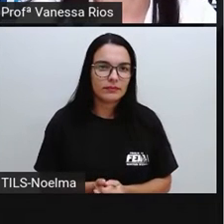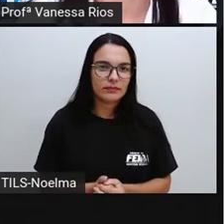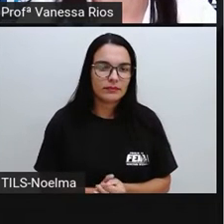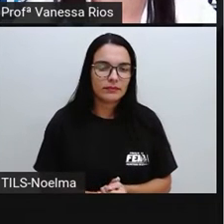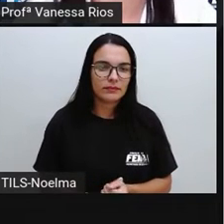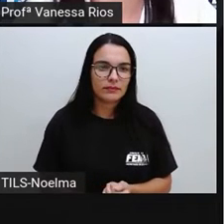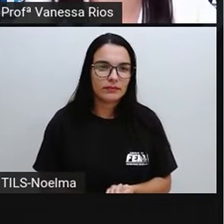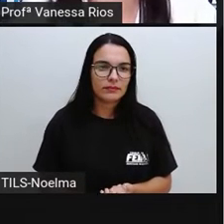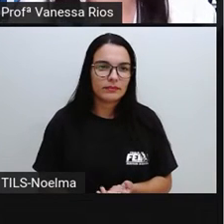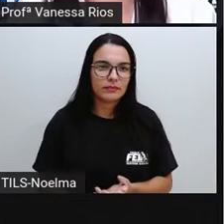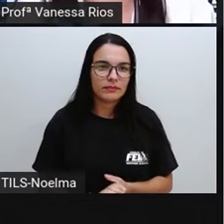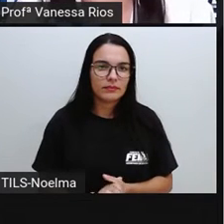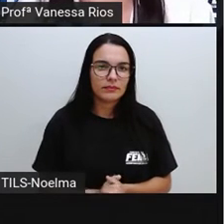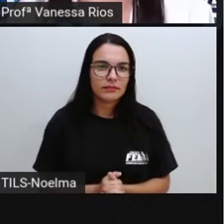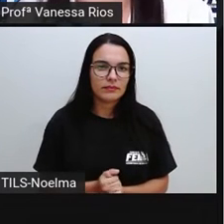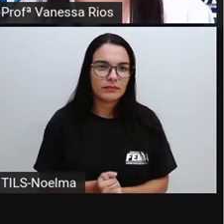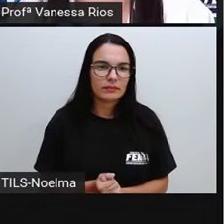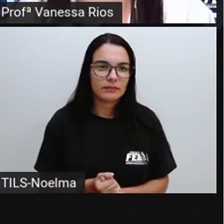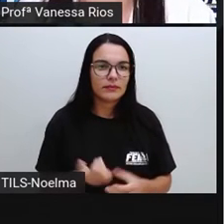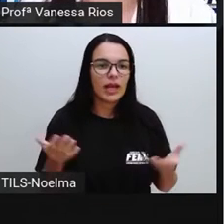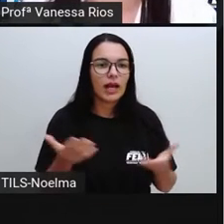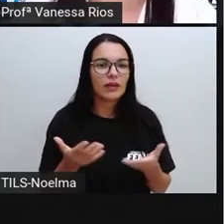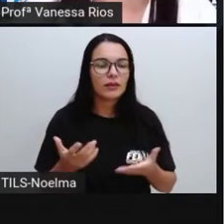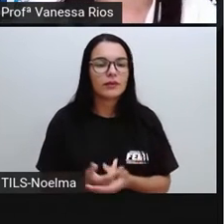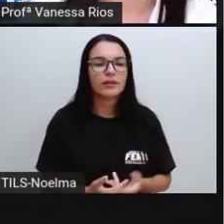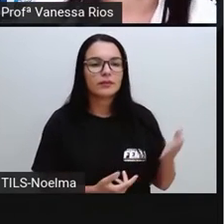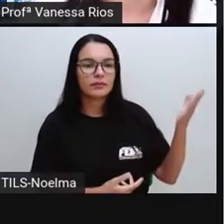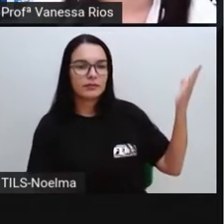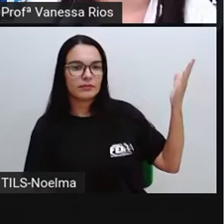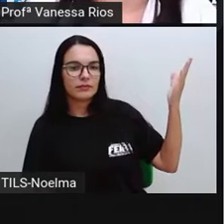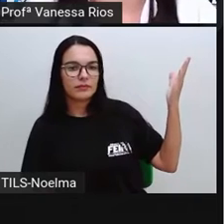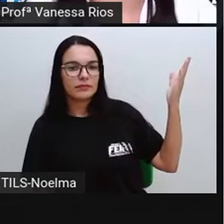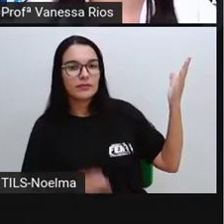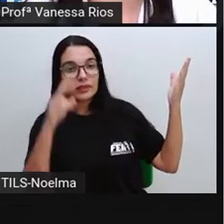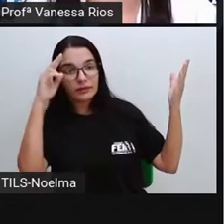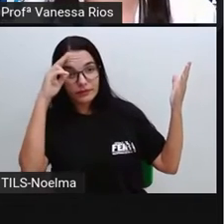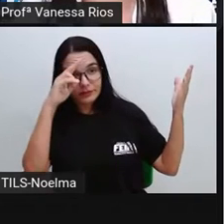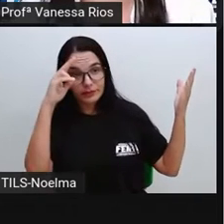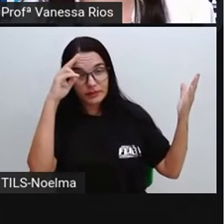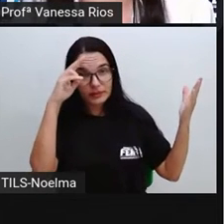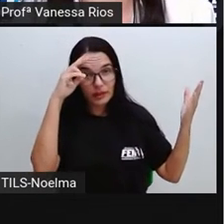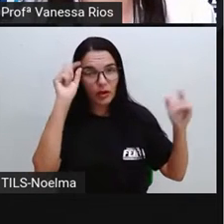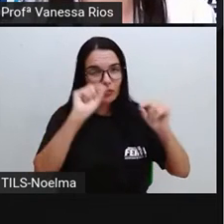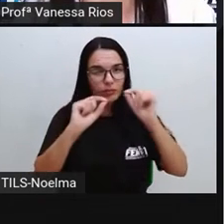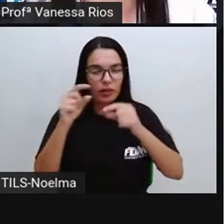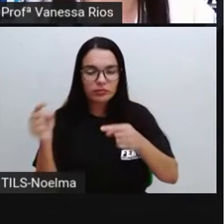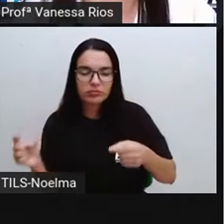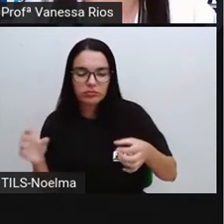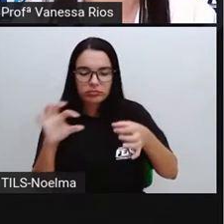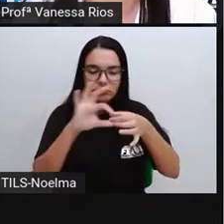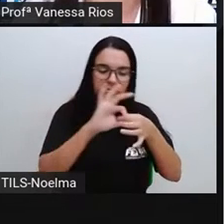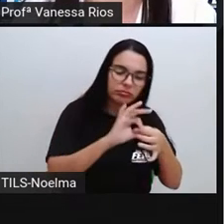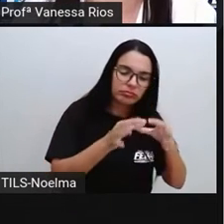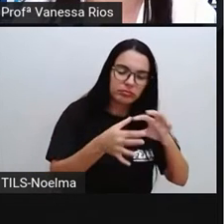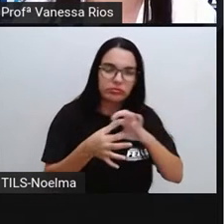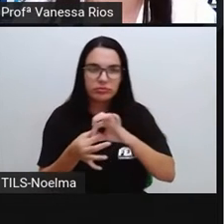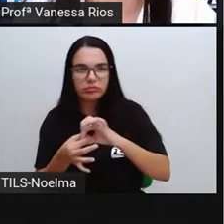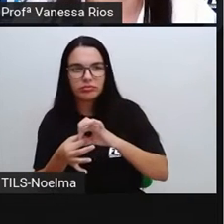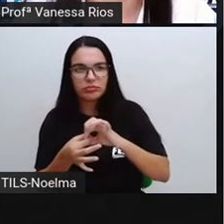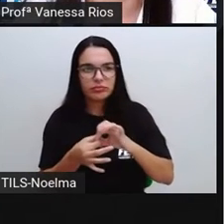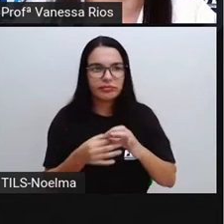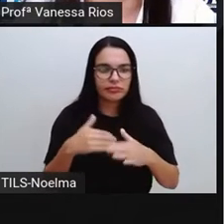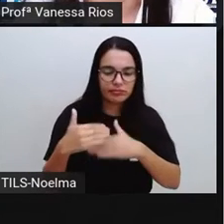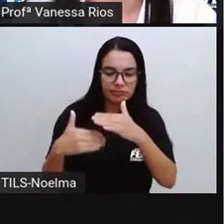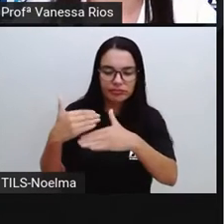definição agora de nomadismo para a gente relembrar e fazer então a associação desse processo com o início